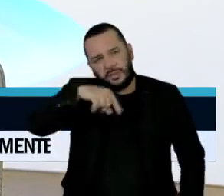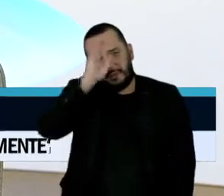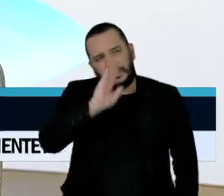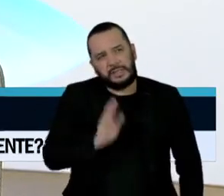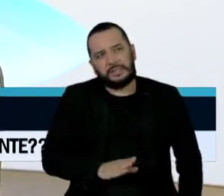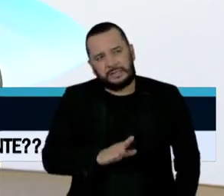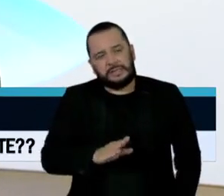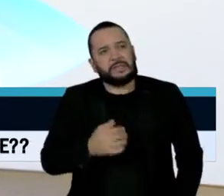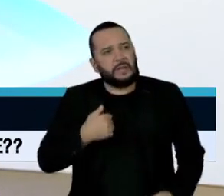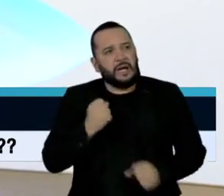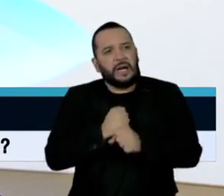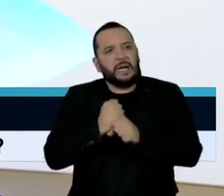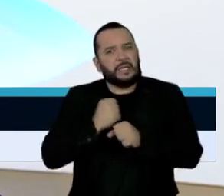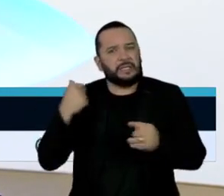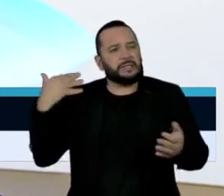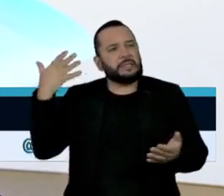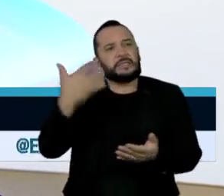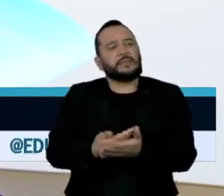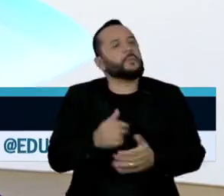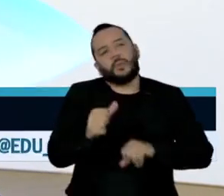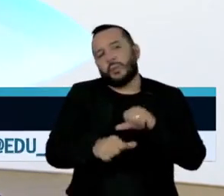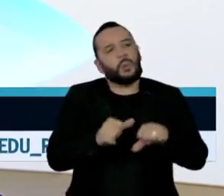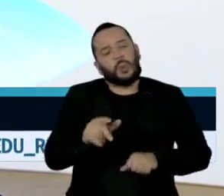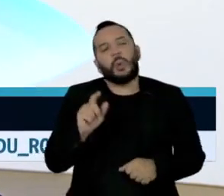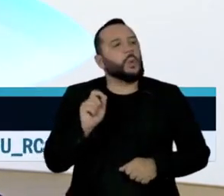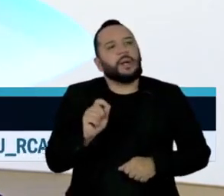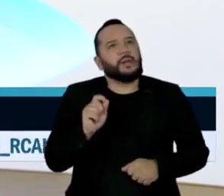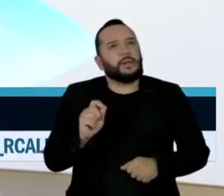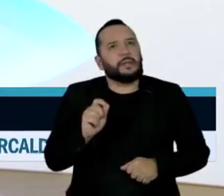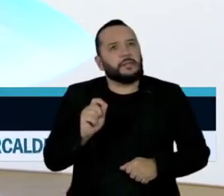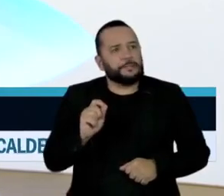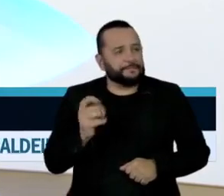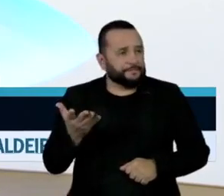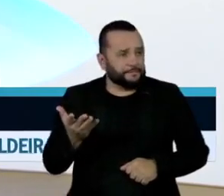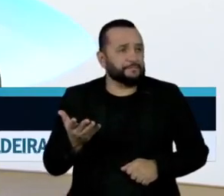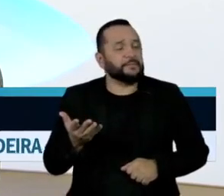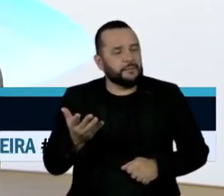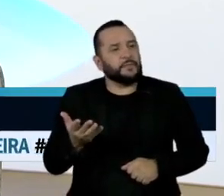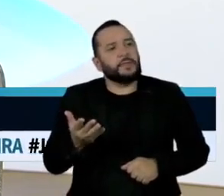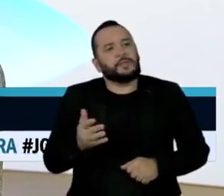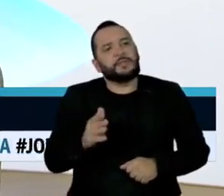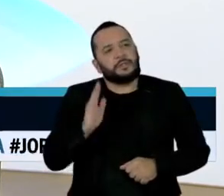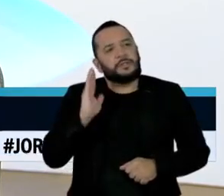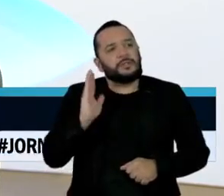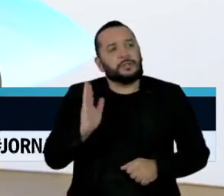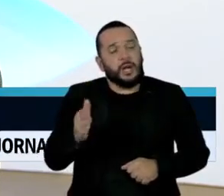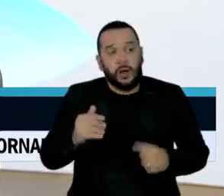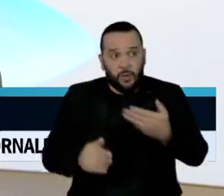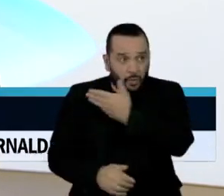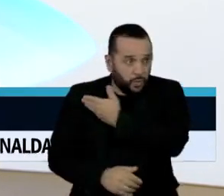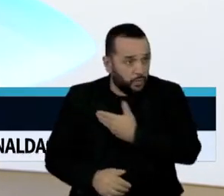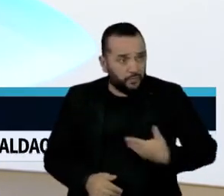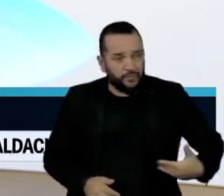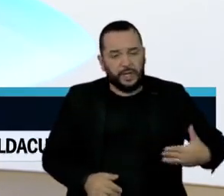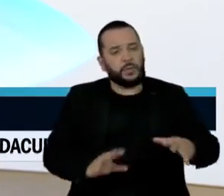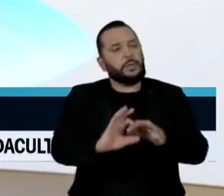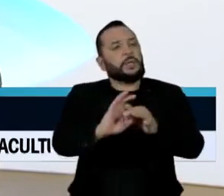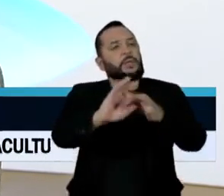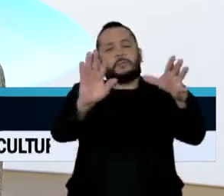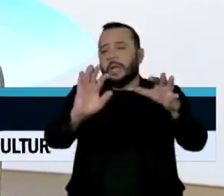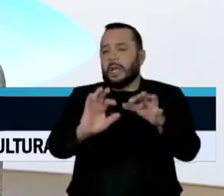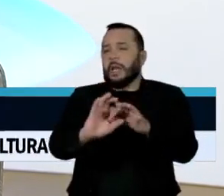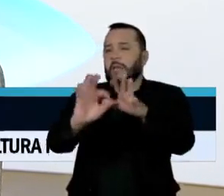últimos anos foi a ação clara, favorável, a ação do governo, clara e